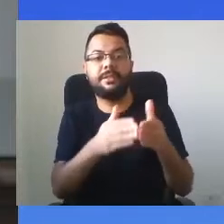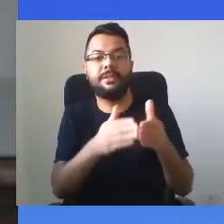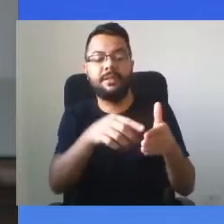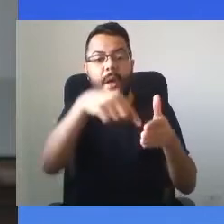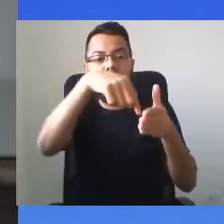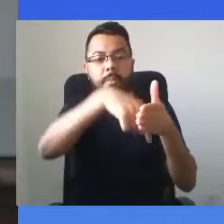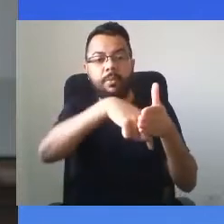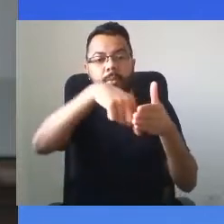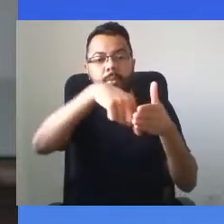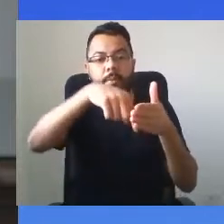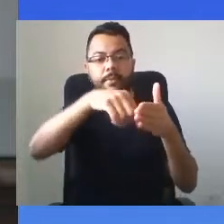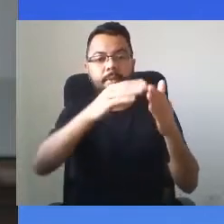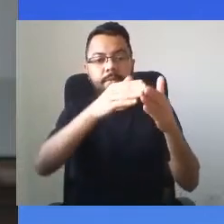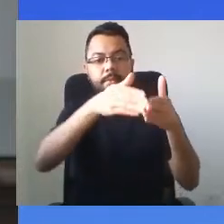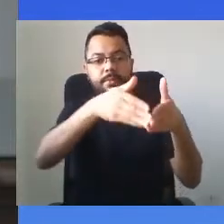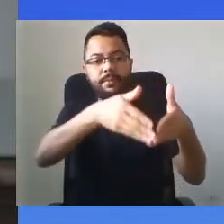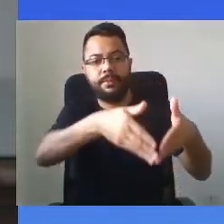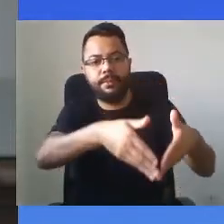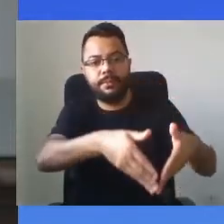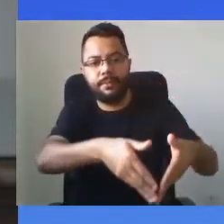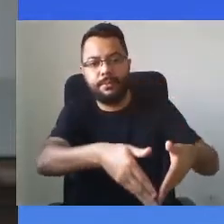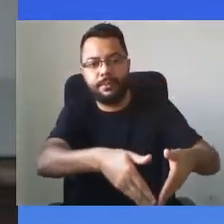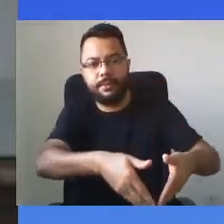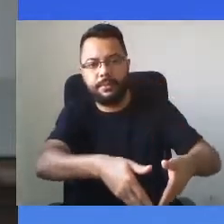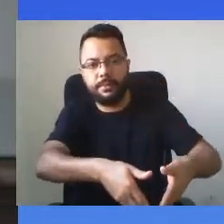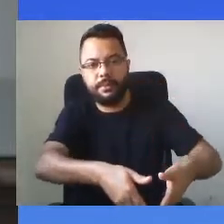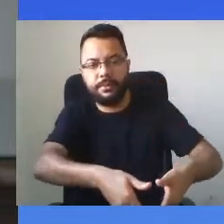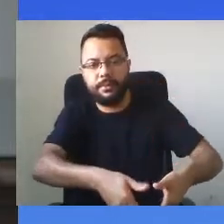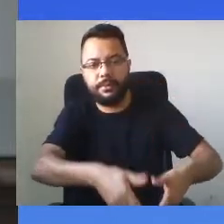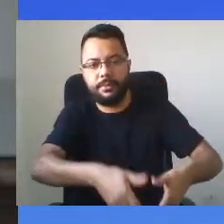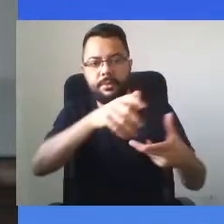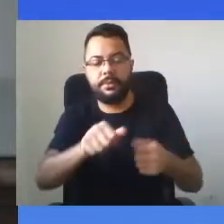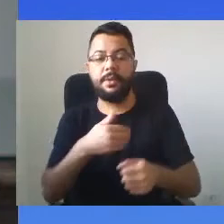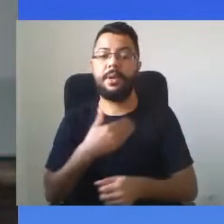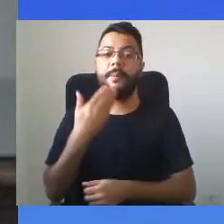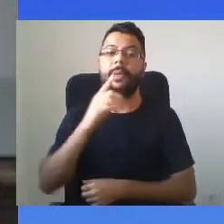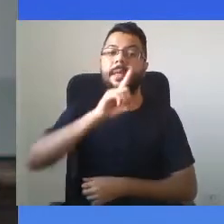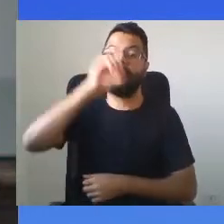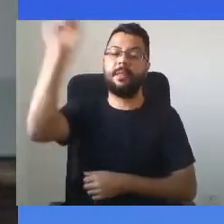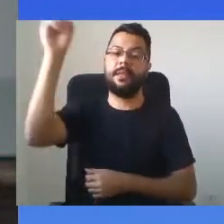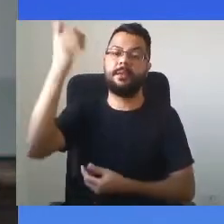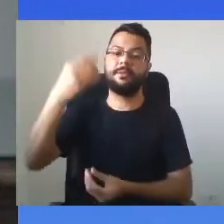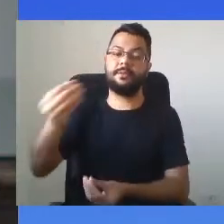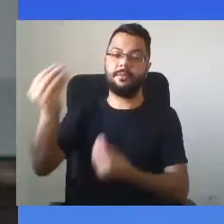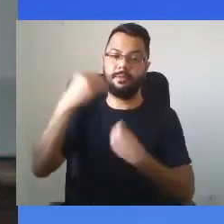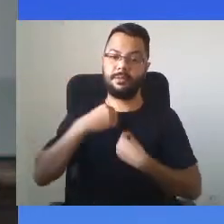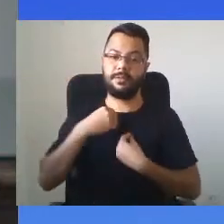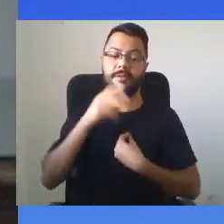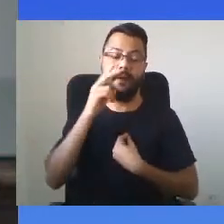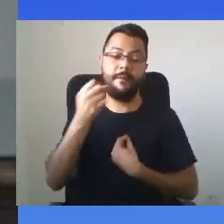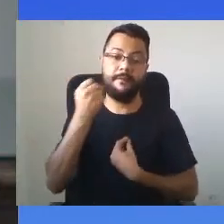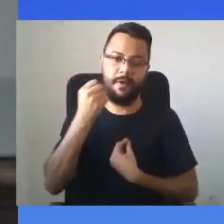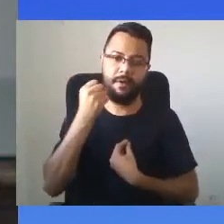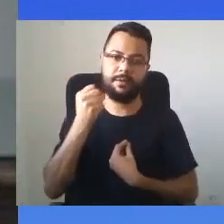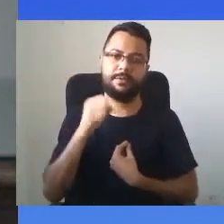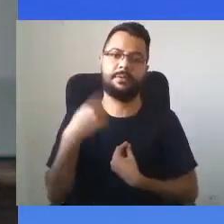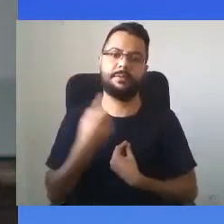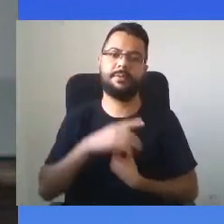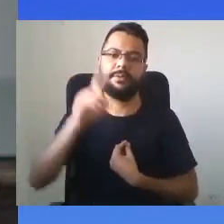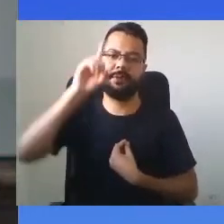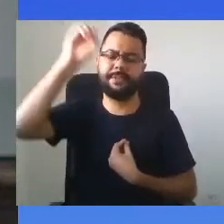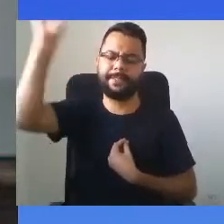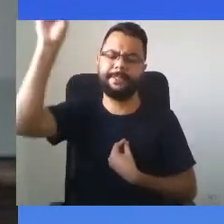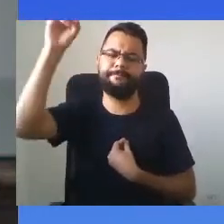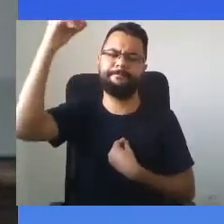vamos sucumbir. E penso que Deus nos dê muita força, que Deus Pai nos abençoe, nos dê muita força para